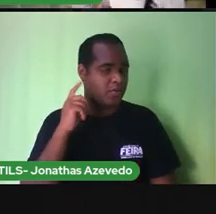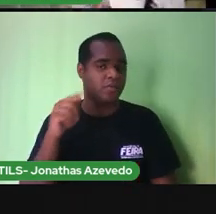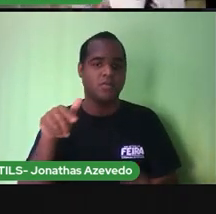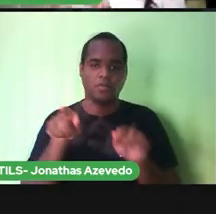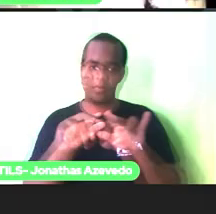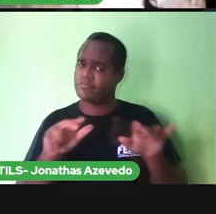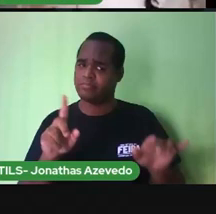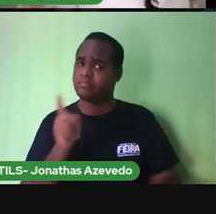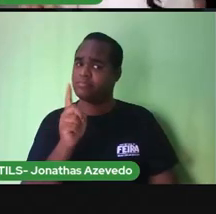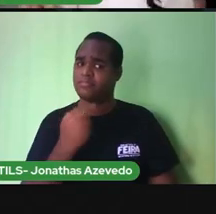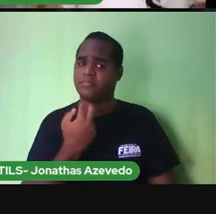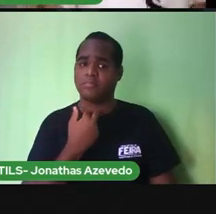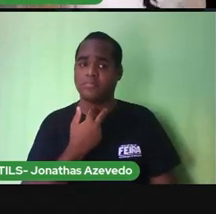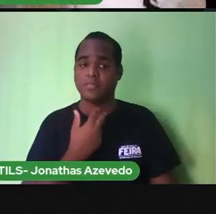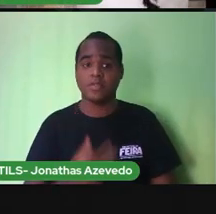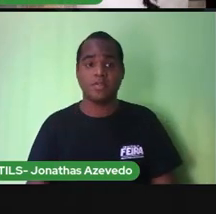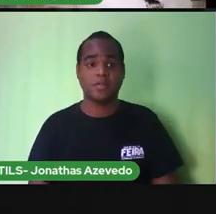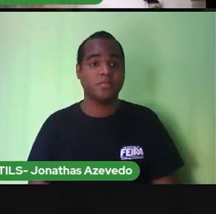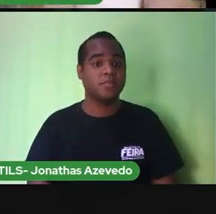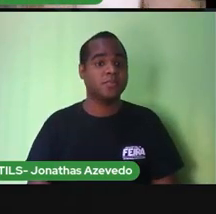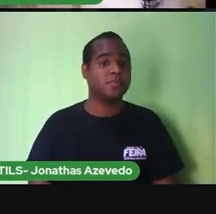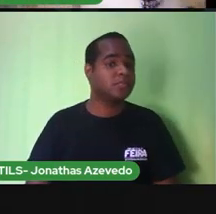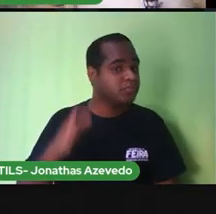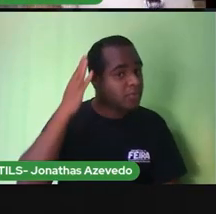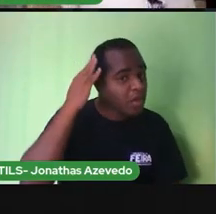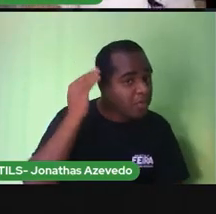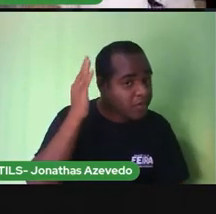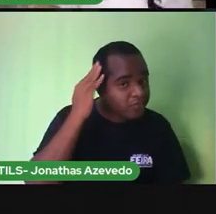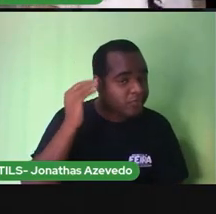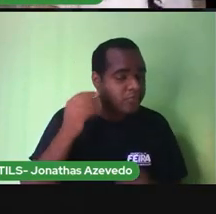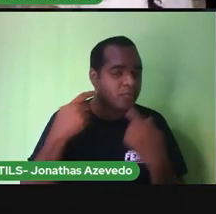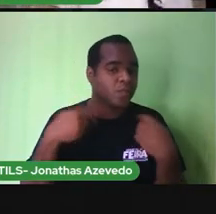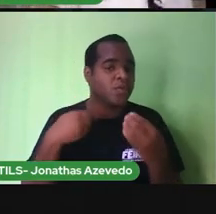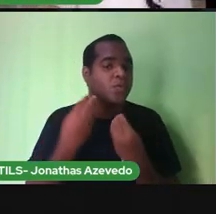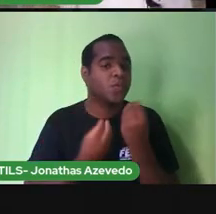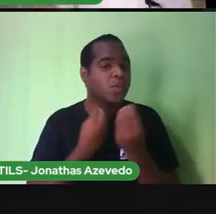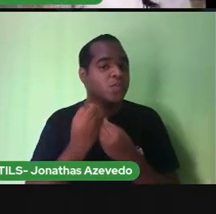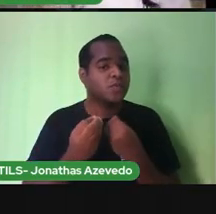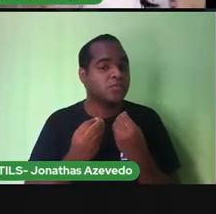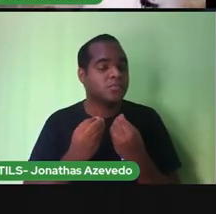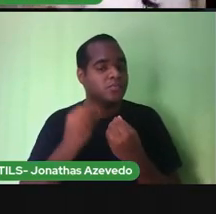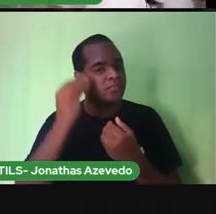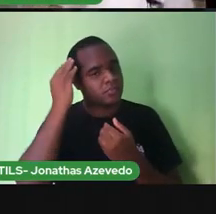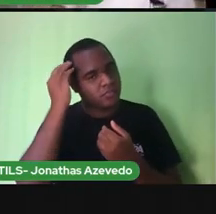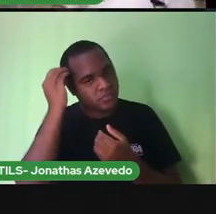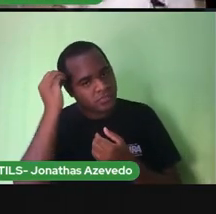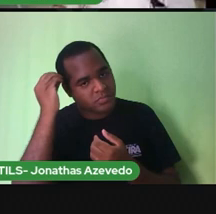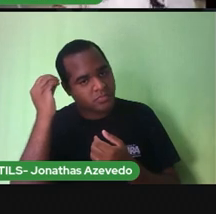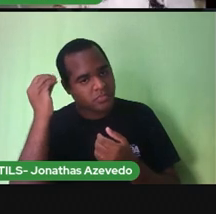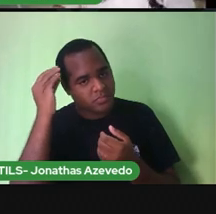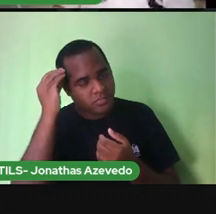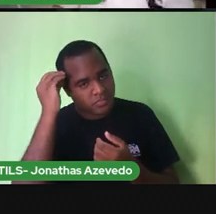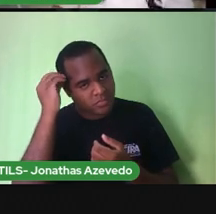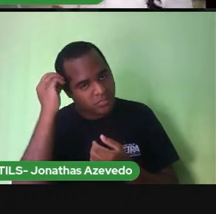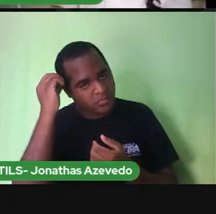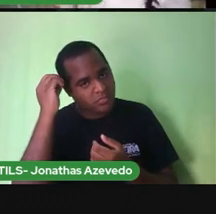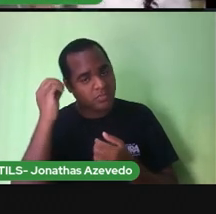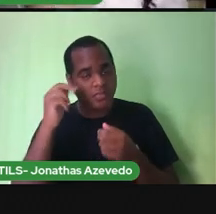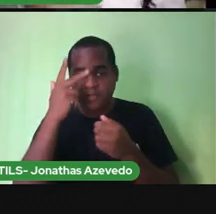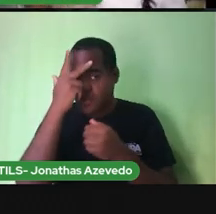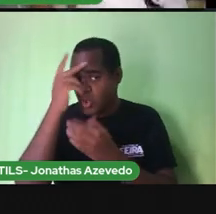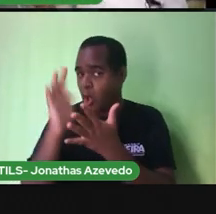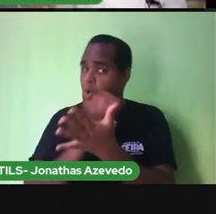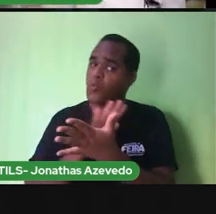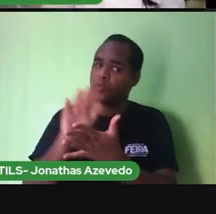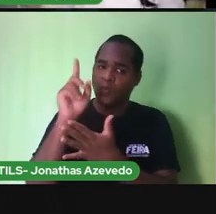umbigo. O cabelo, a gente precisa lavar o cabelo. Tem gente que lava todo dia,